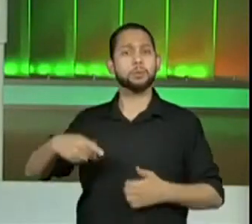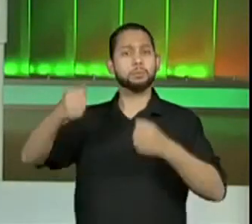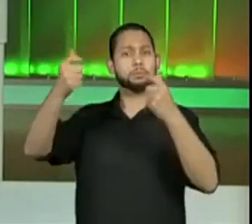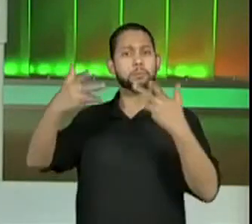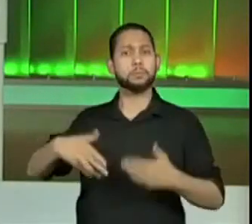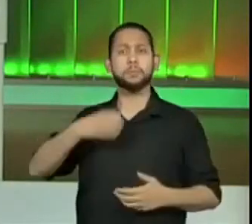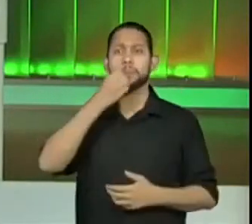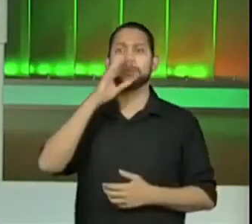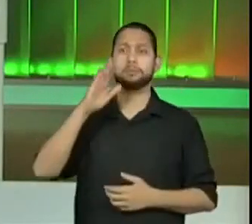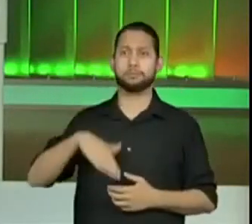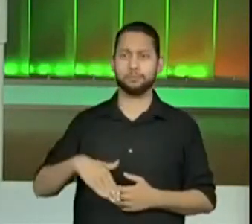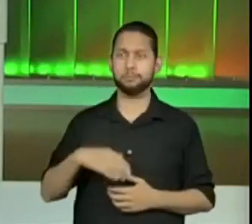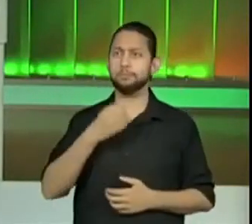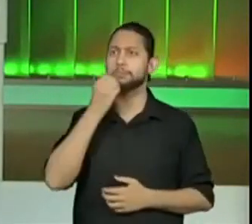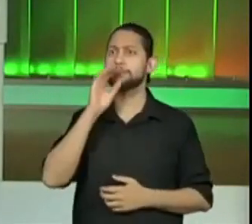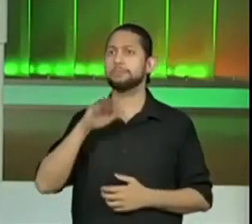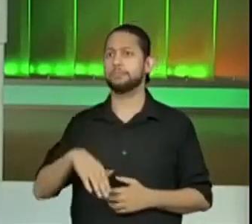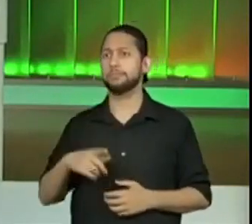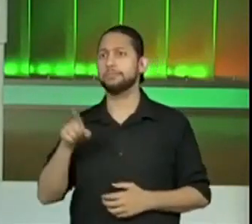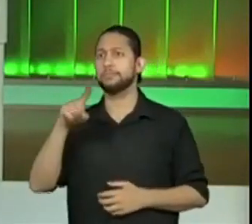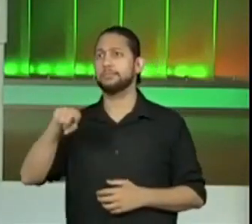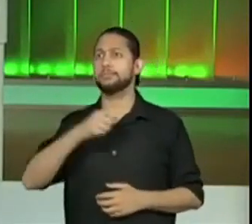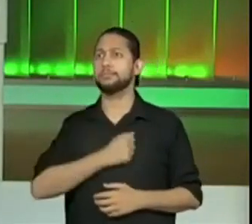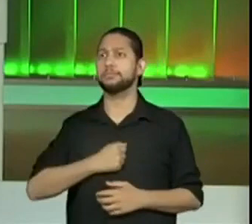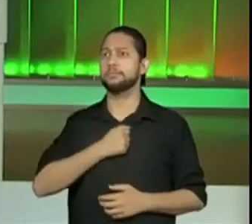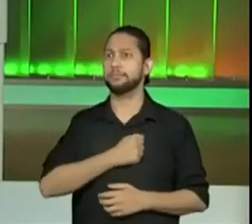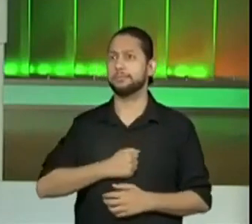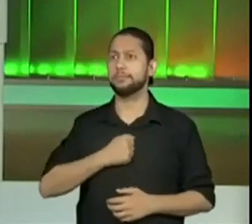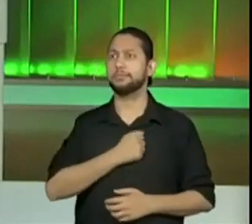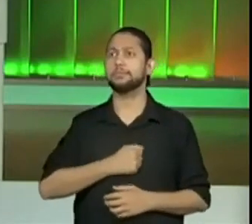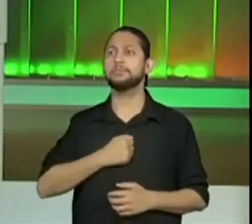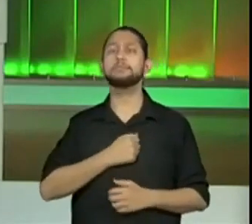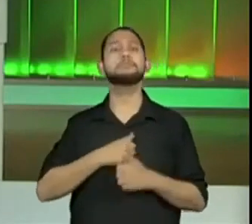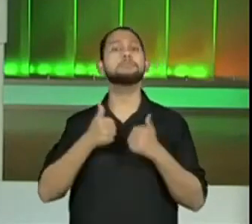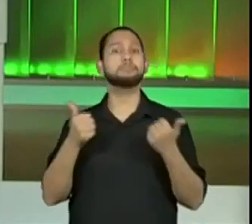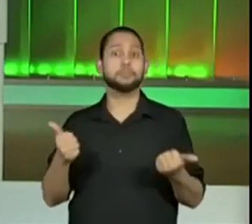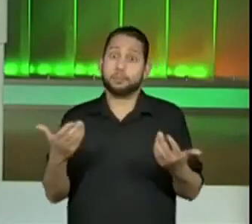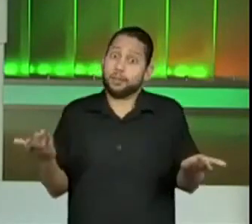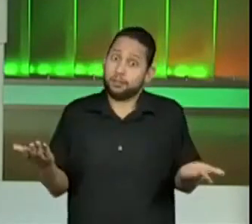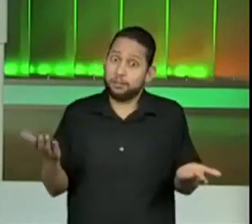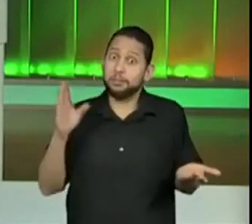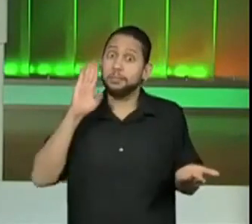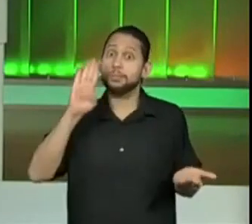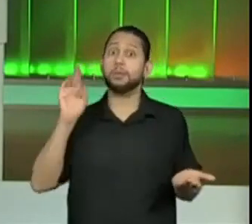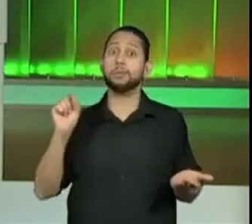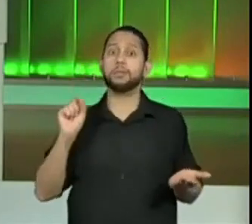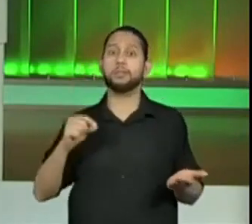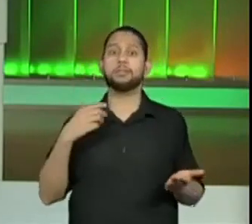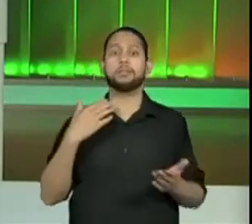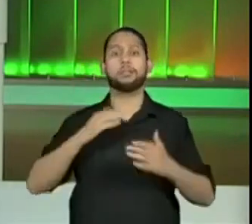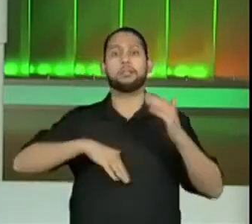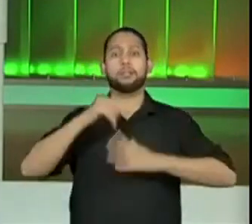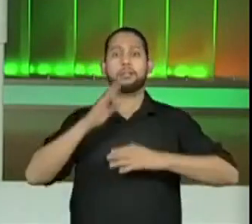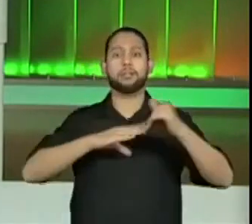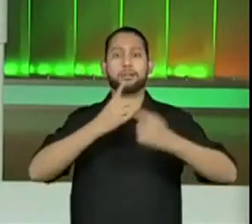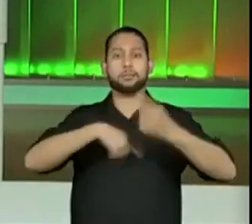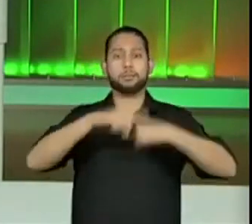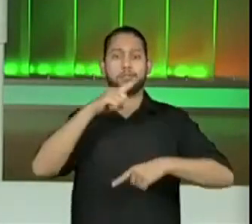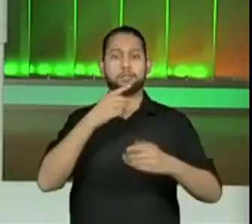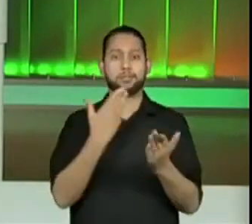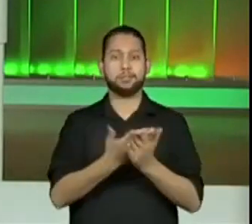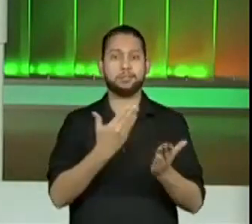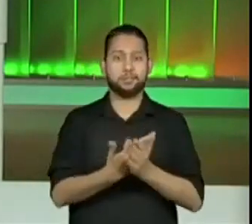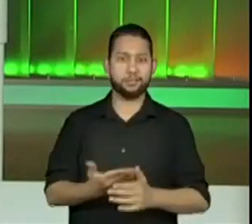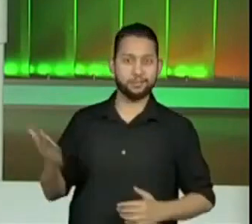tarde. Boa tarde, estava com muita saudade de vocês, mas vamos ao que interessa, vamos para a habilidade de hoje. Certo?